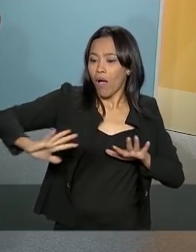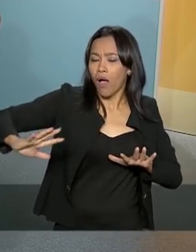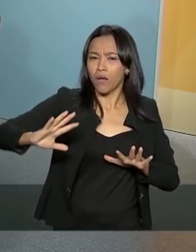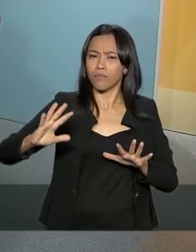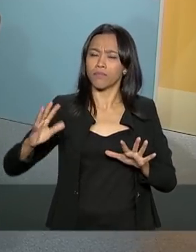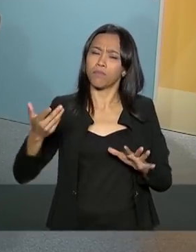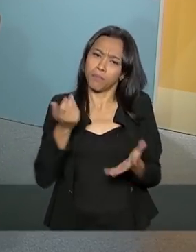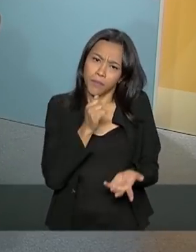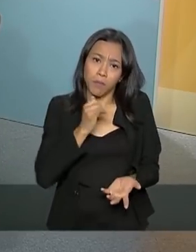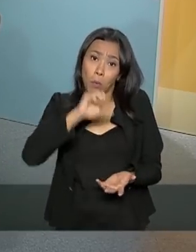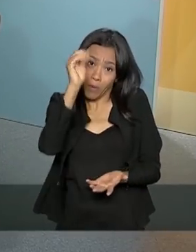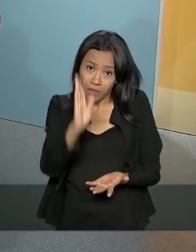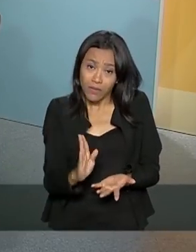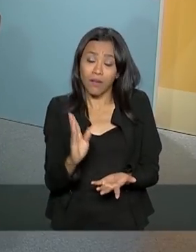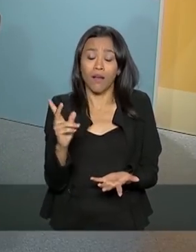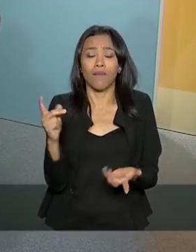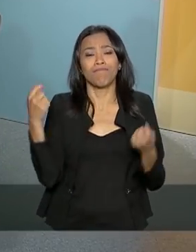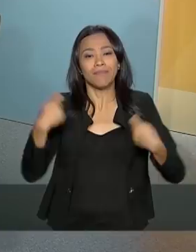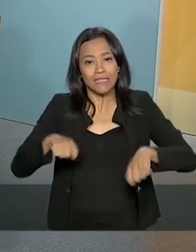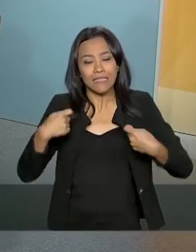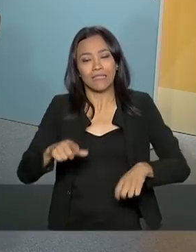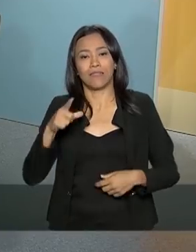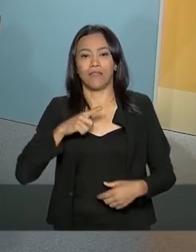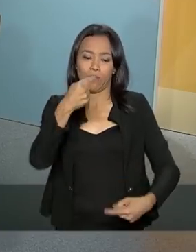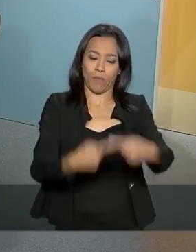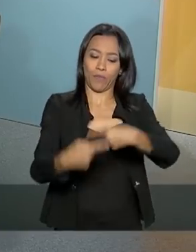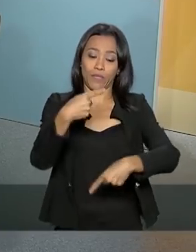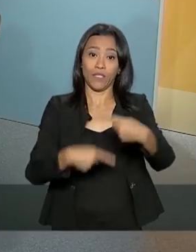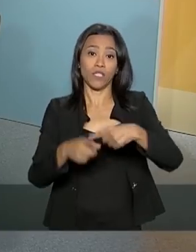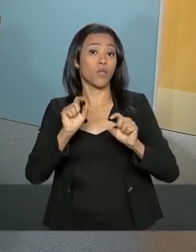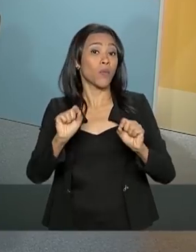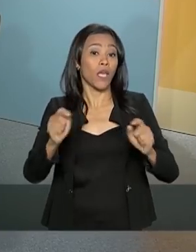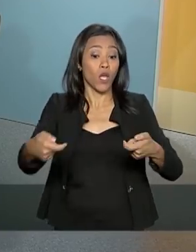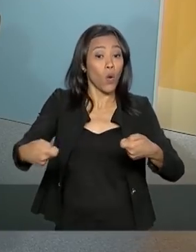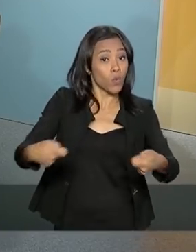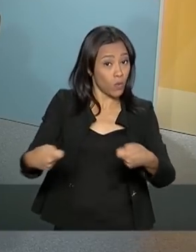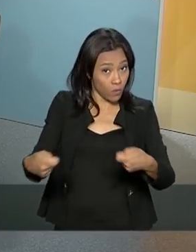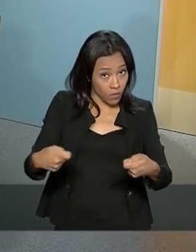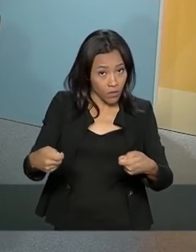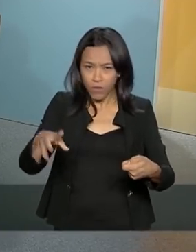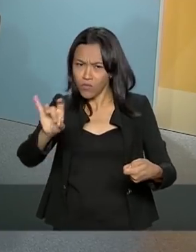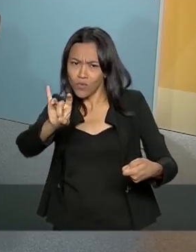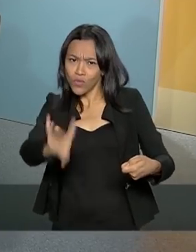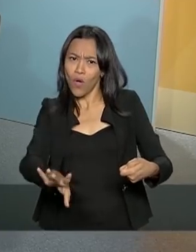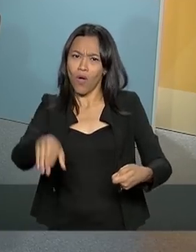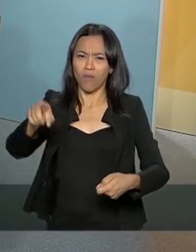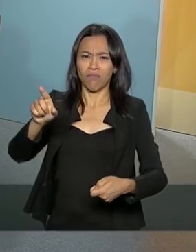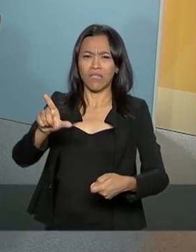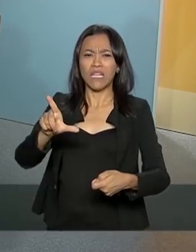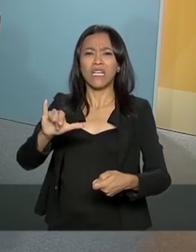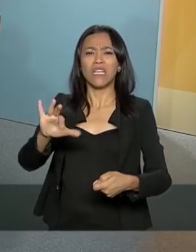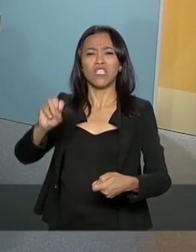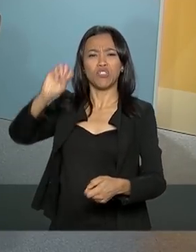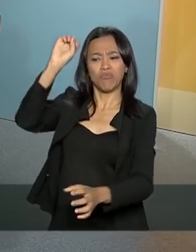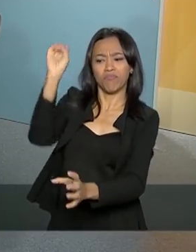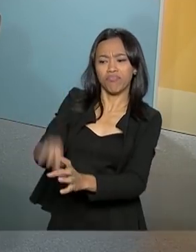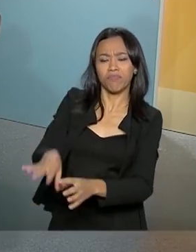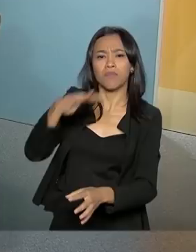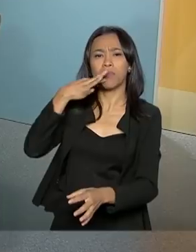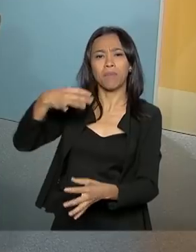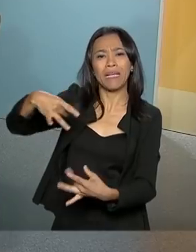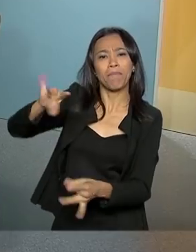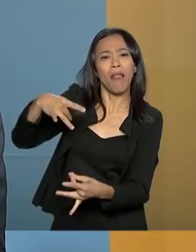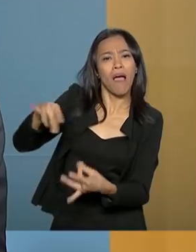E o Brasil, portanto, precisa ter uma política que controle não só os resíduos, sobretudo plástico,